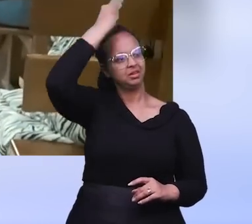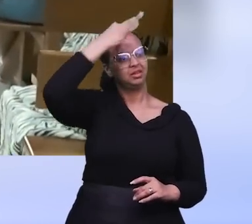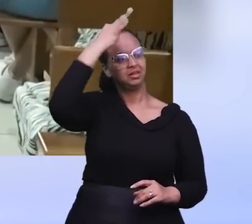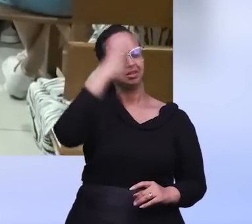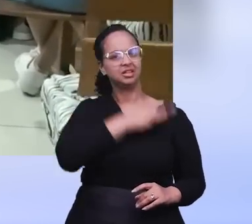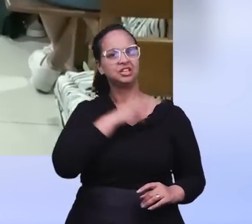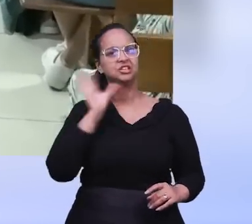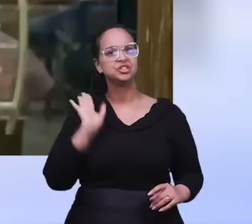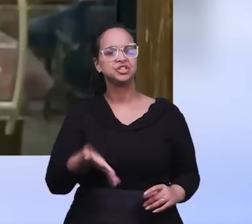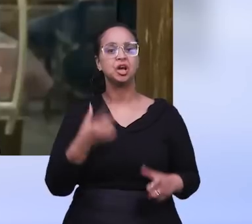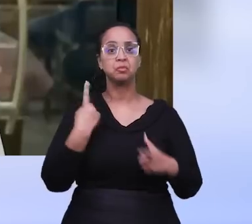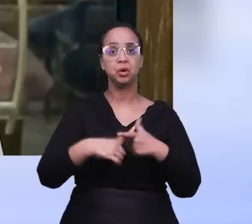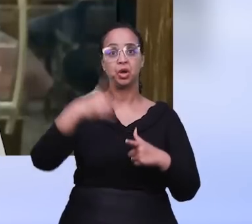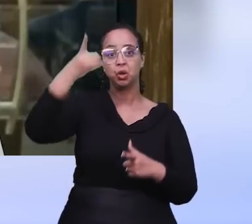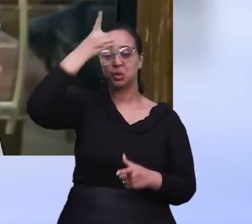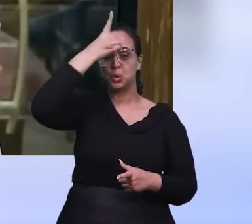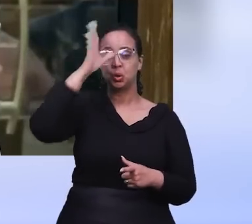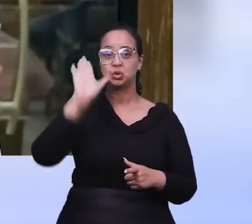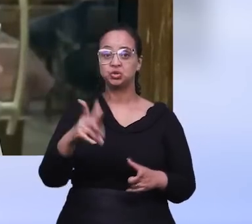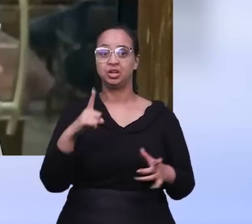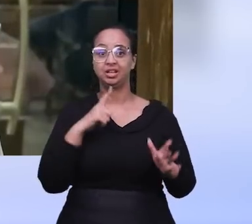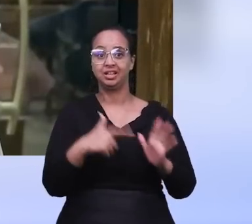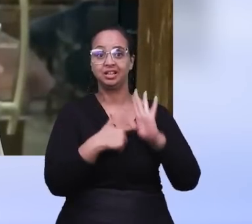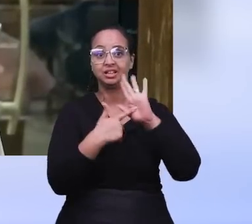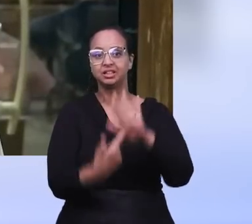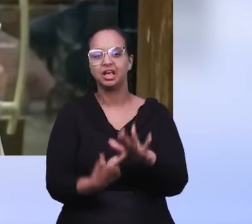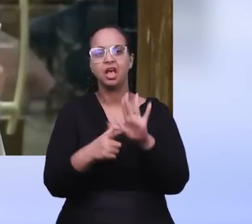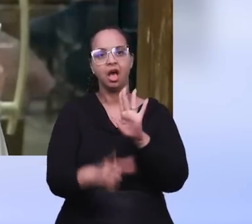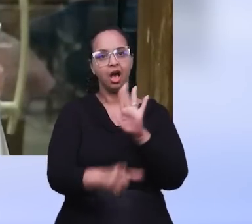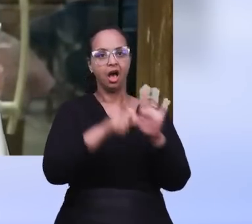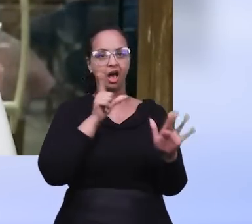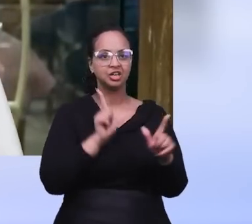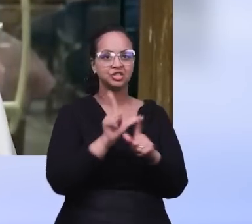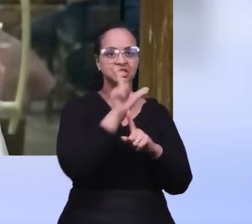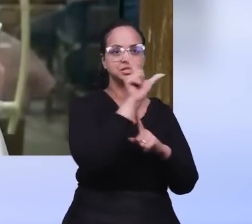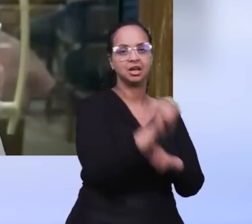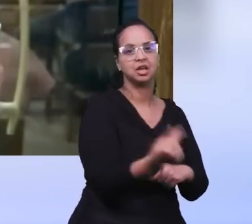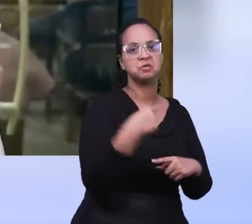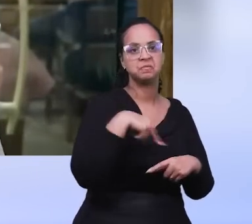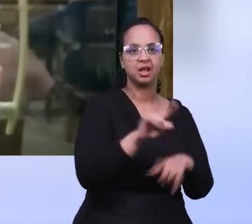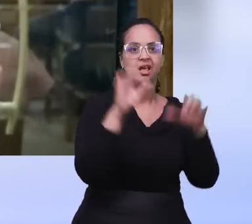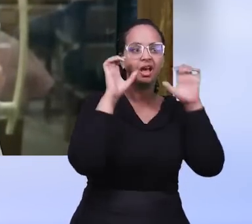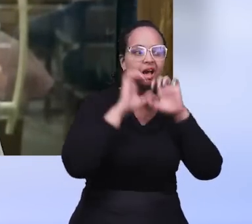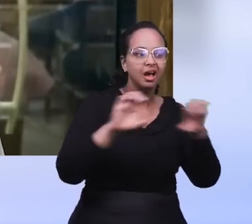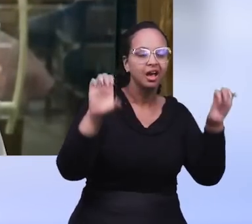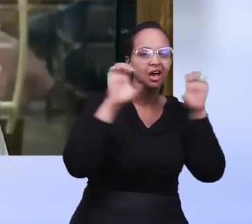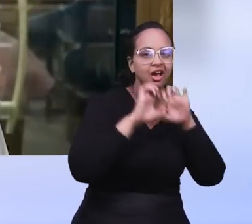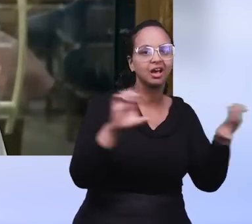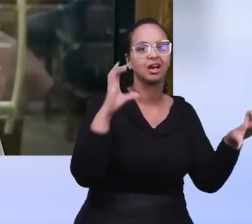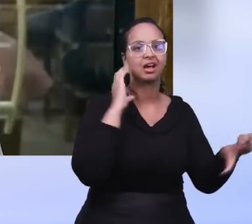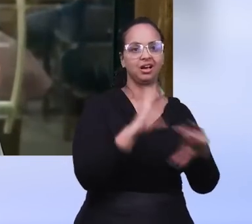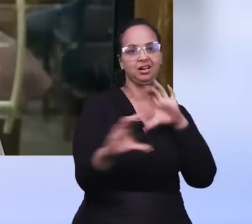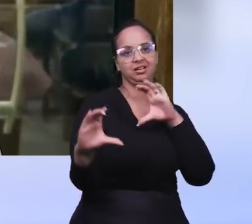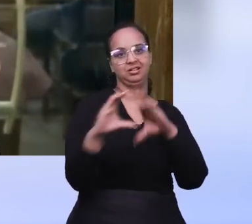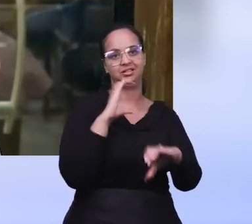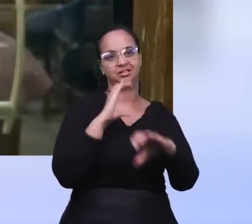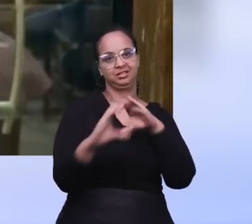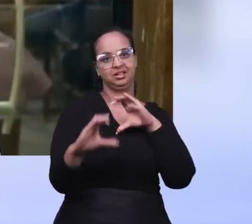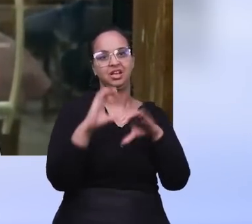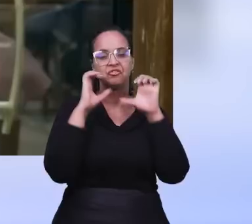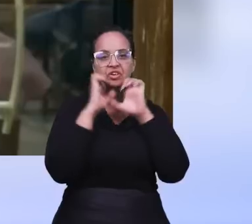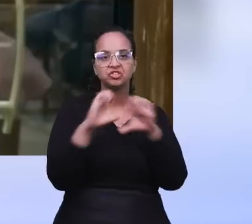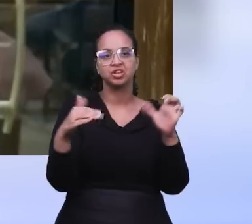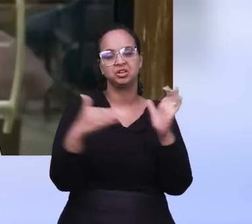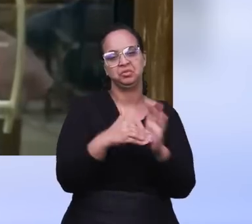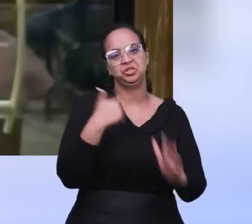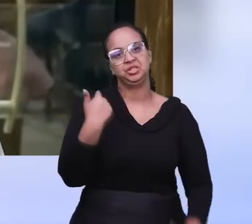evidentes. Pelos dons que o já mostrou, antes saímos para as ruas para fazermos a cantata, e nesse trabalho tão nobre,